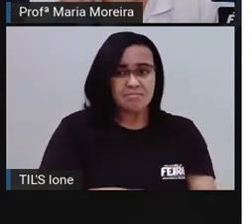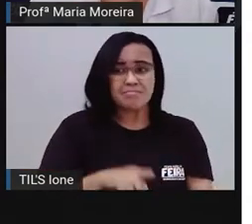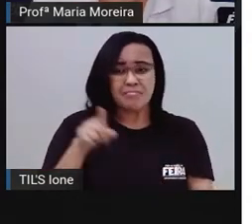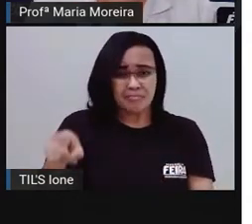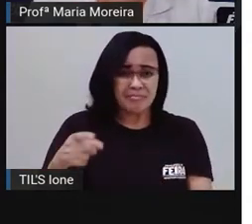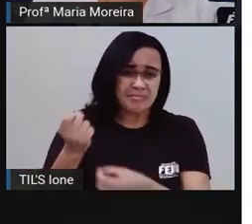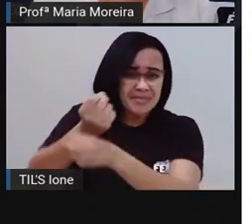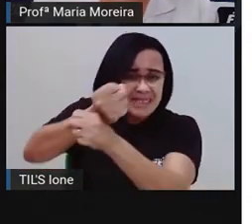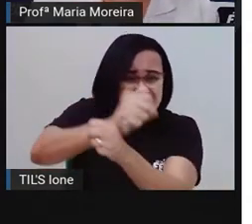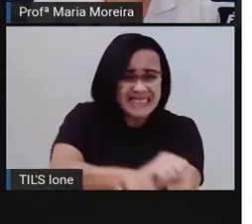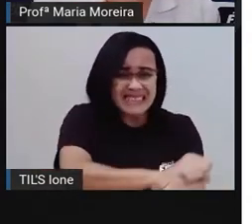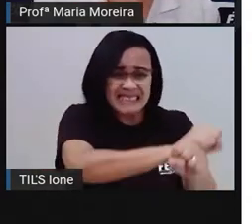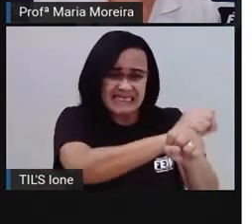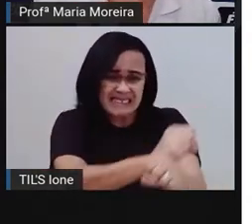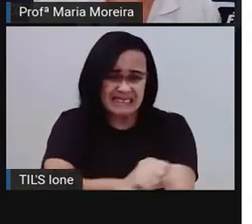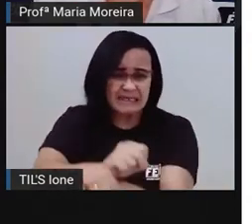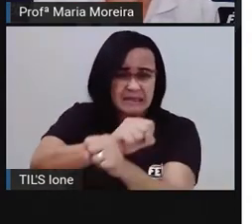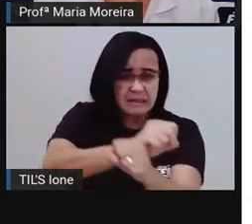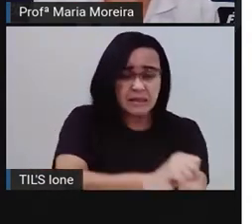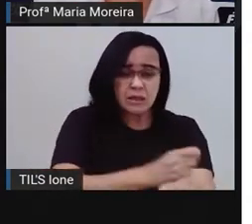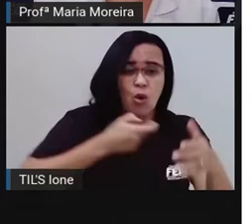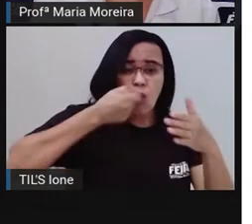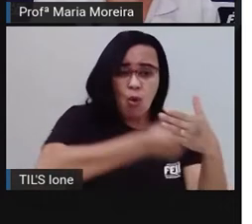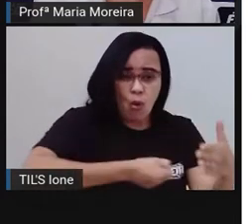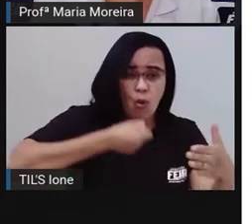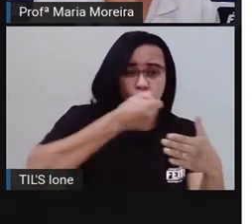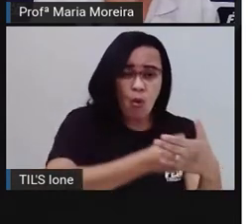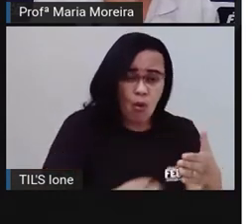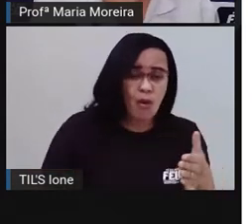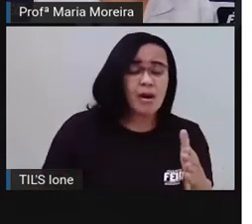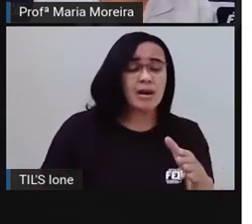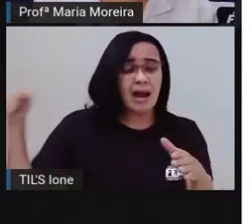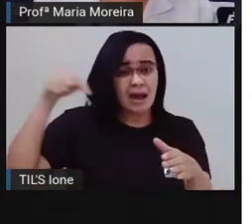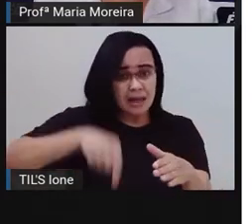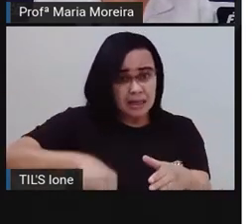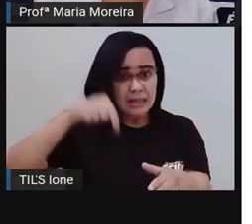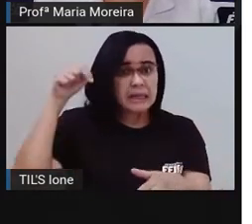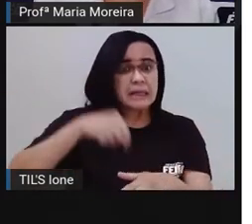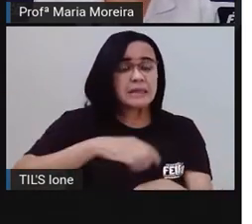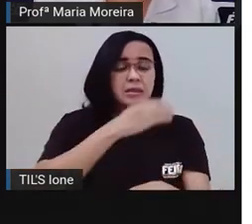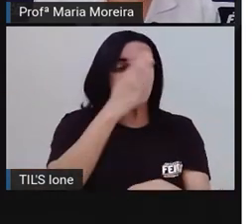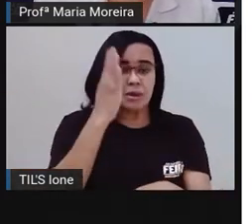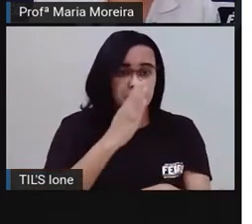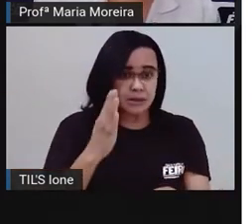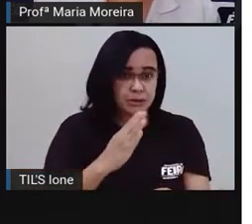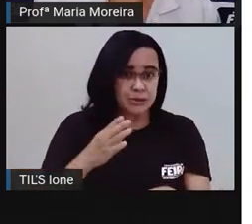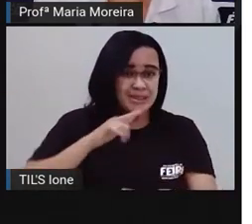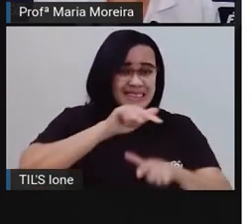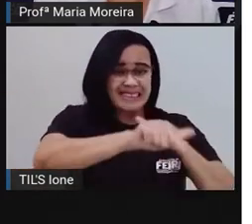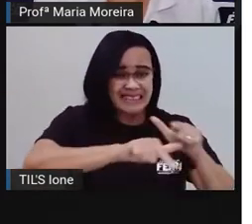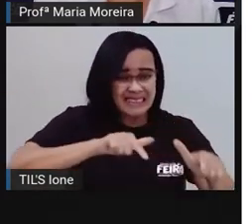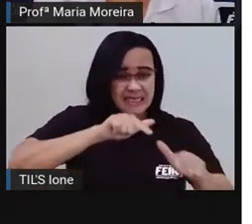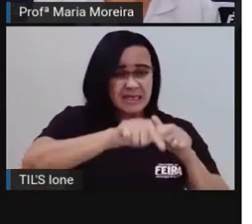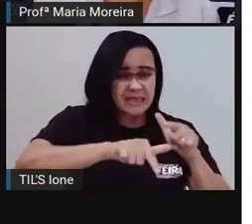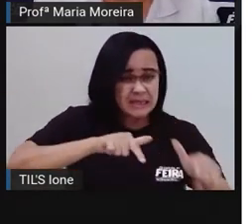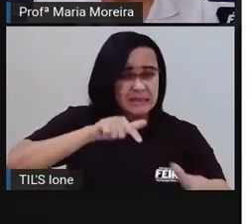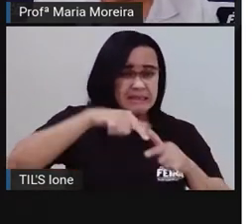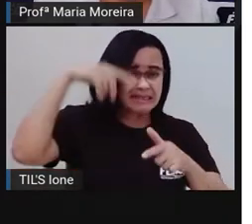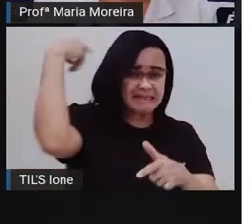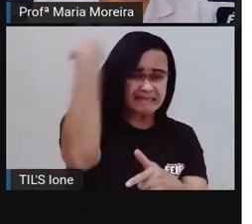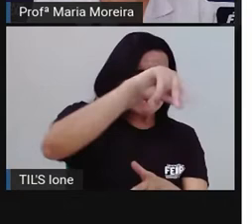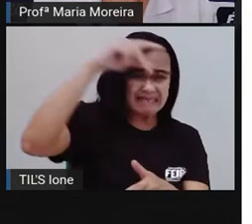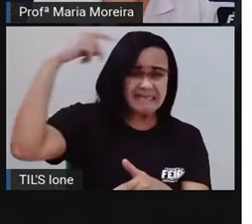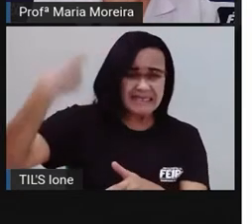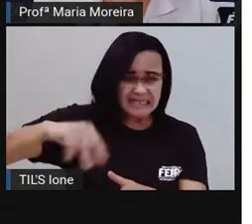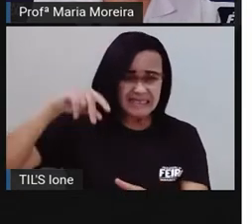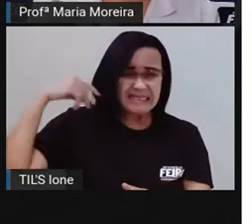trazidos à força aqui para o Brasil, para um trabalho forçado. E tinham alimentação